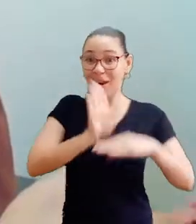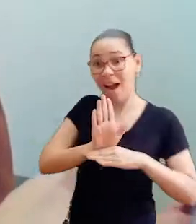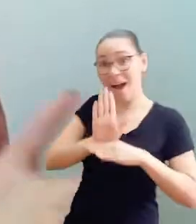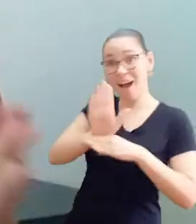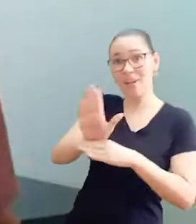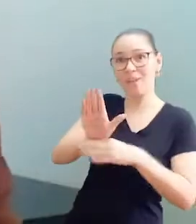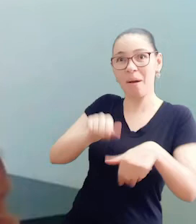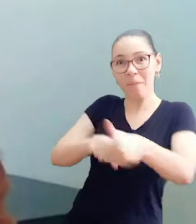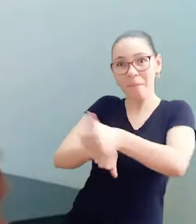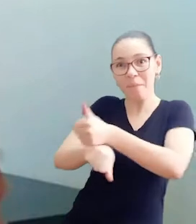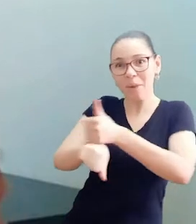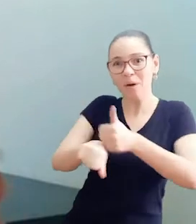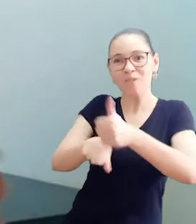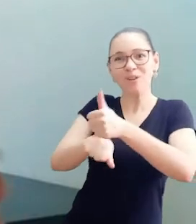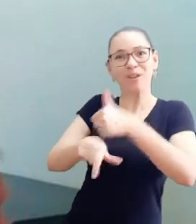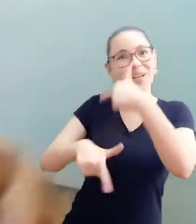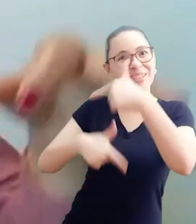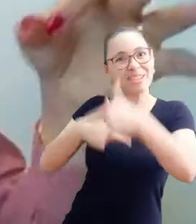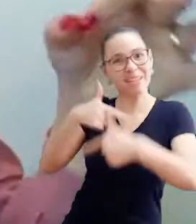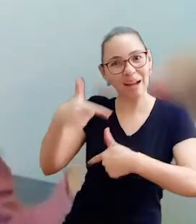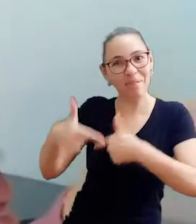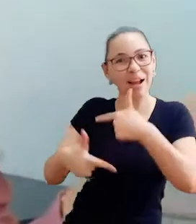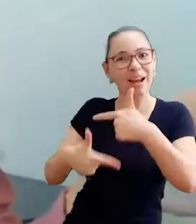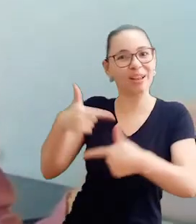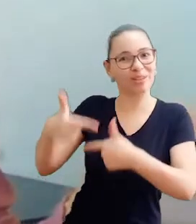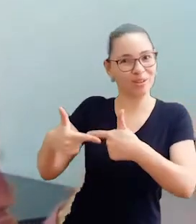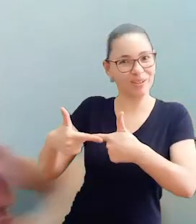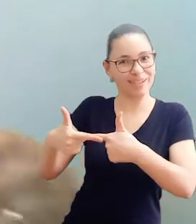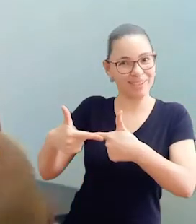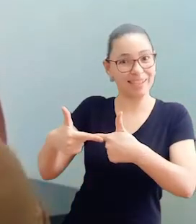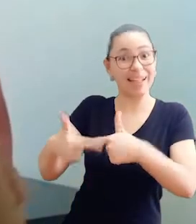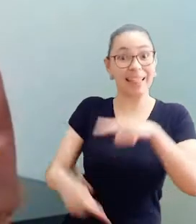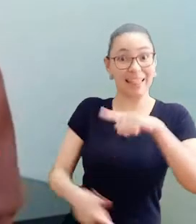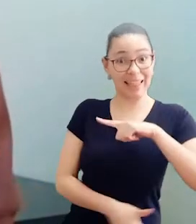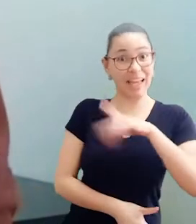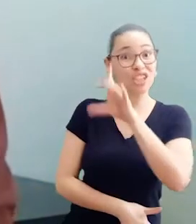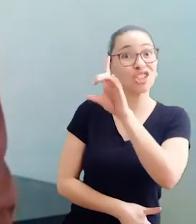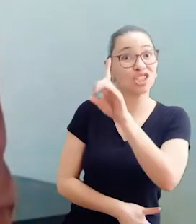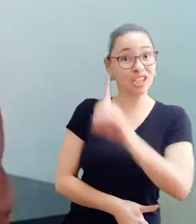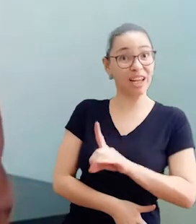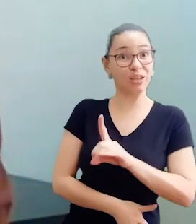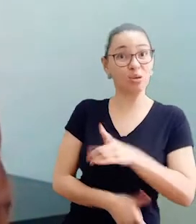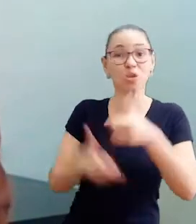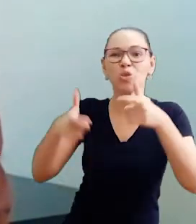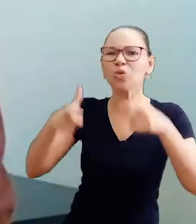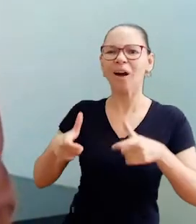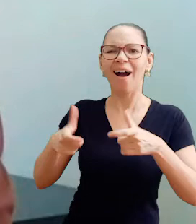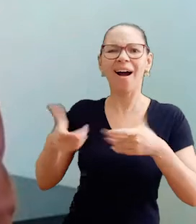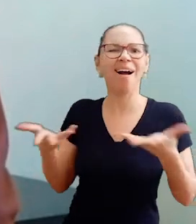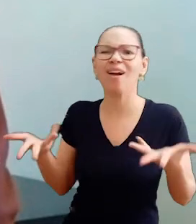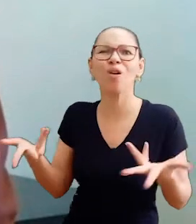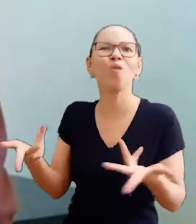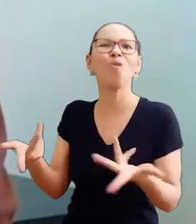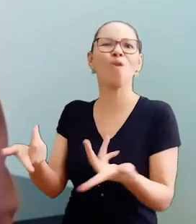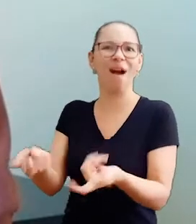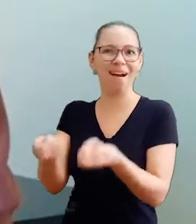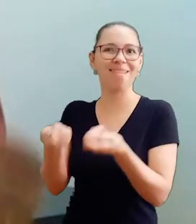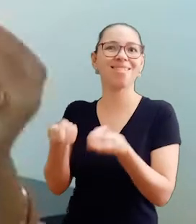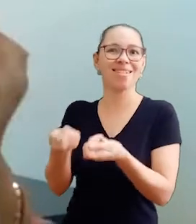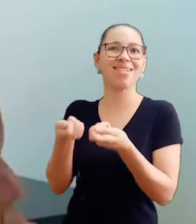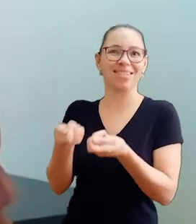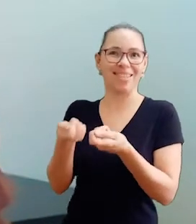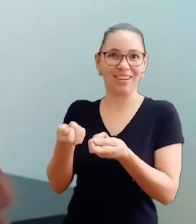investimentos para que essas profissionais e esses profissionais tenham condições dignas e adequadas de trabalho,